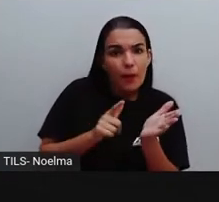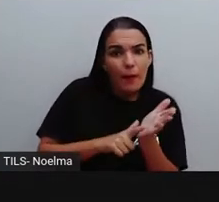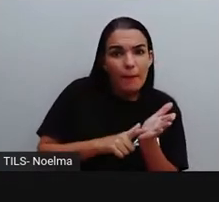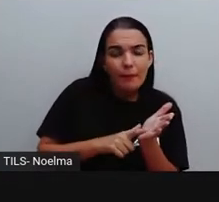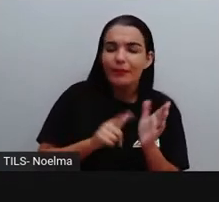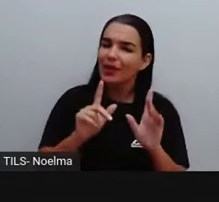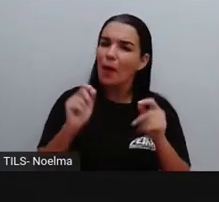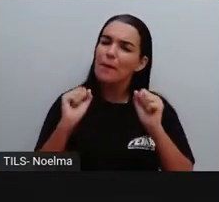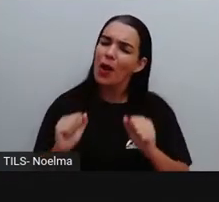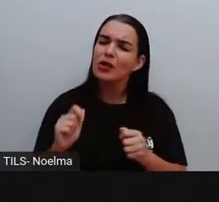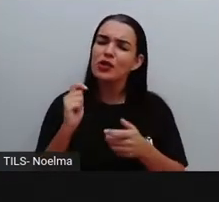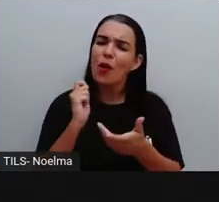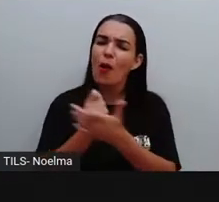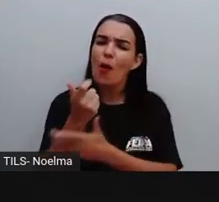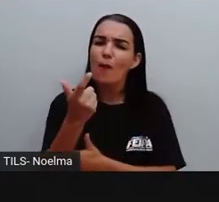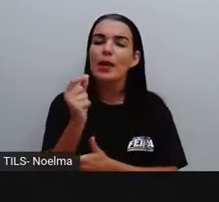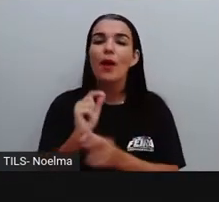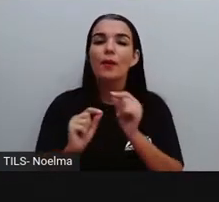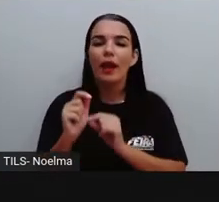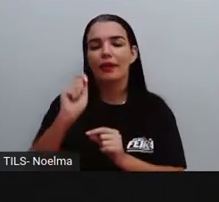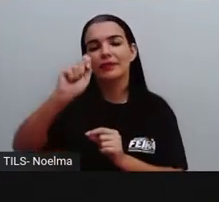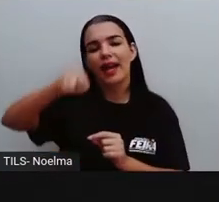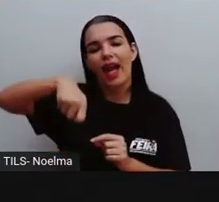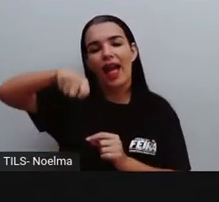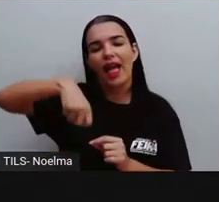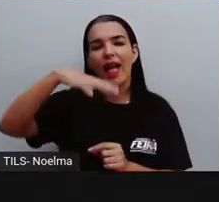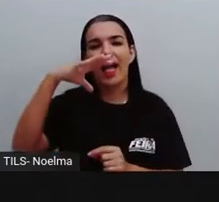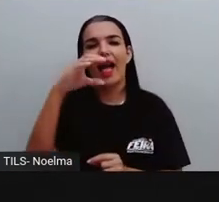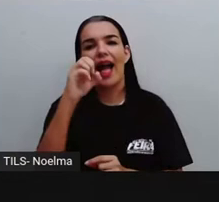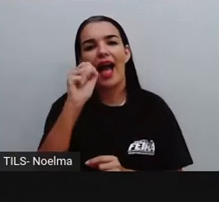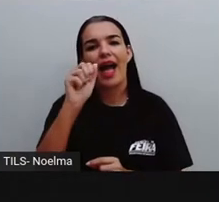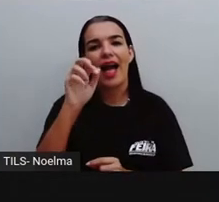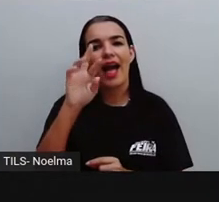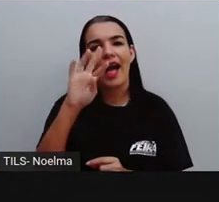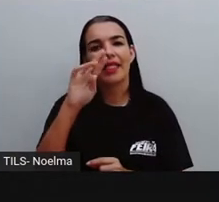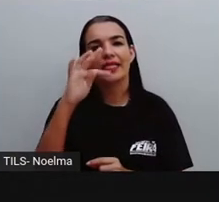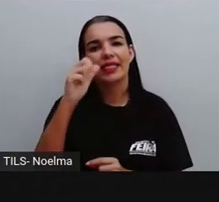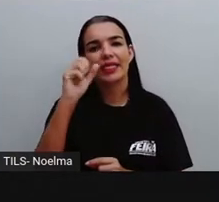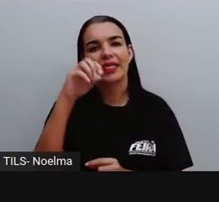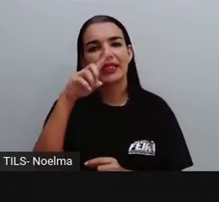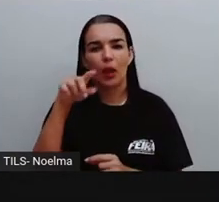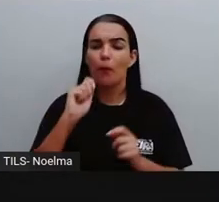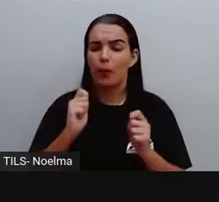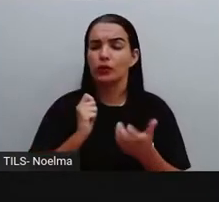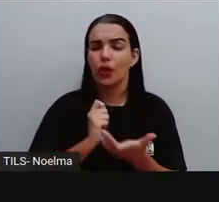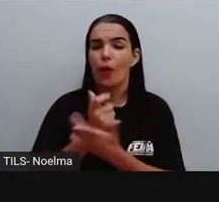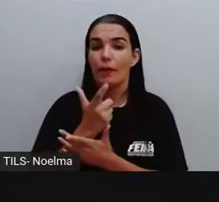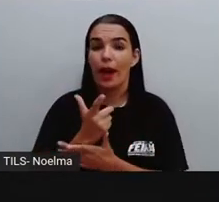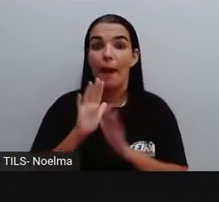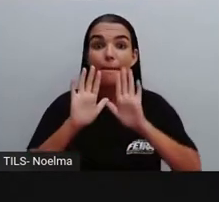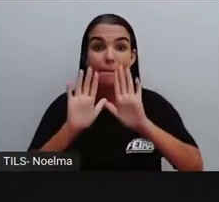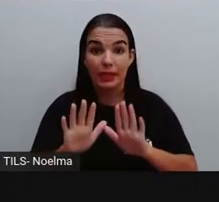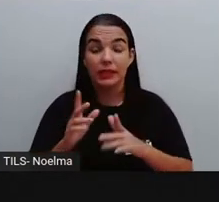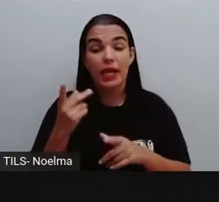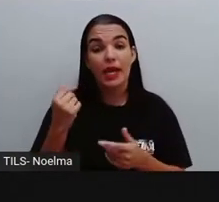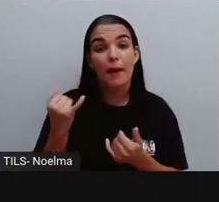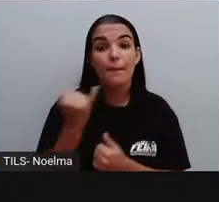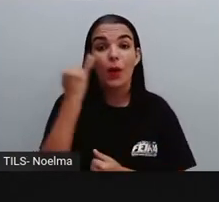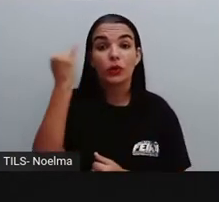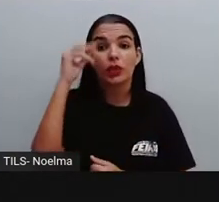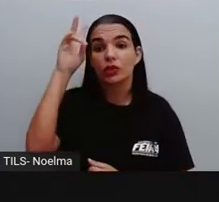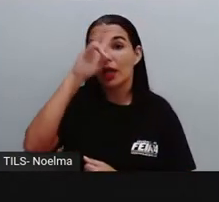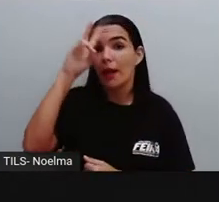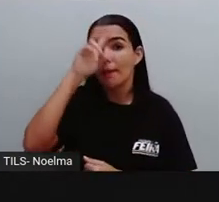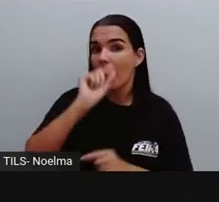através ali da utilização desse cartão tem como ele comprar uma mercadoria. Mas é importante a gente lembrar